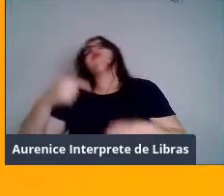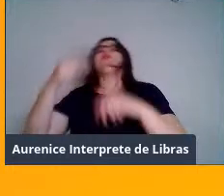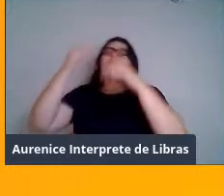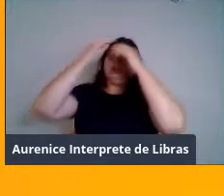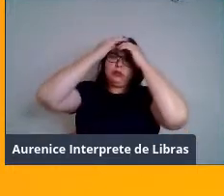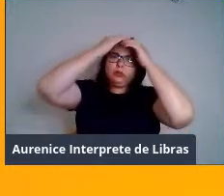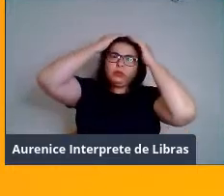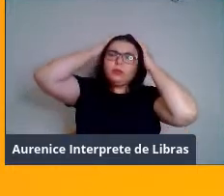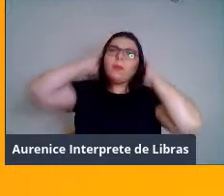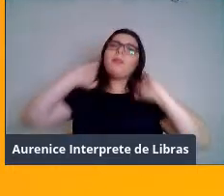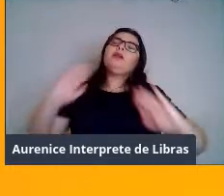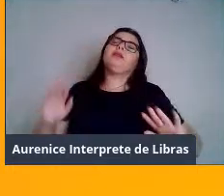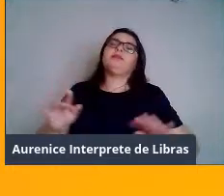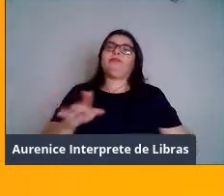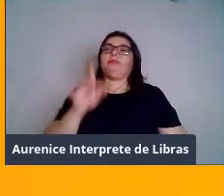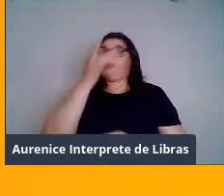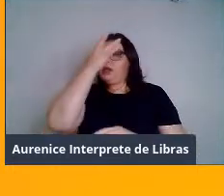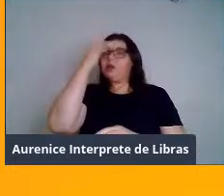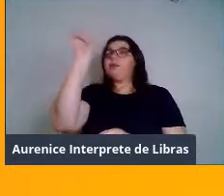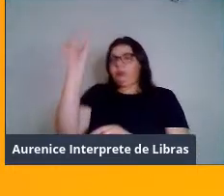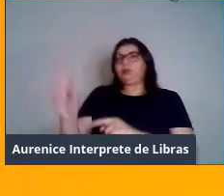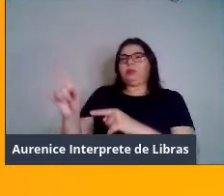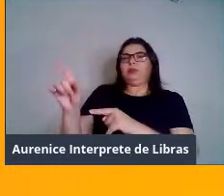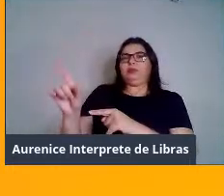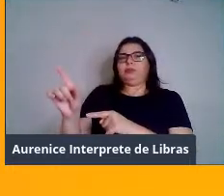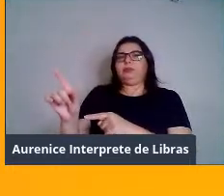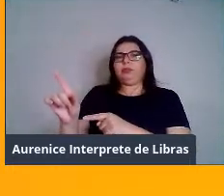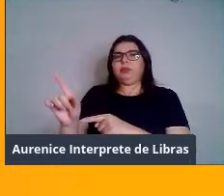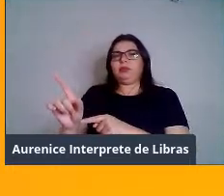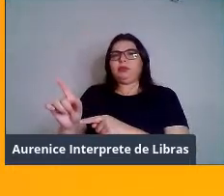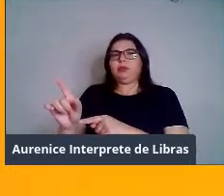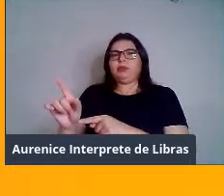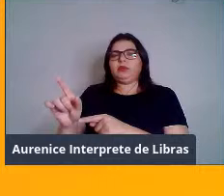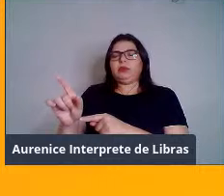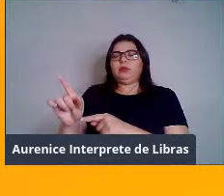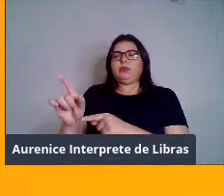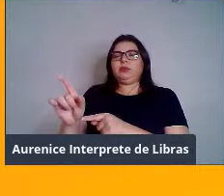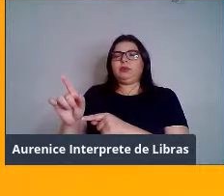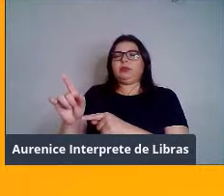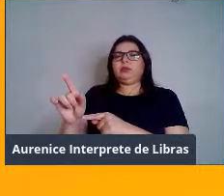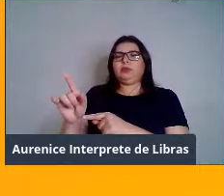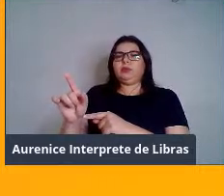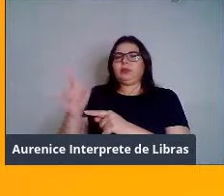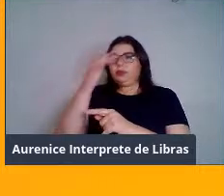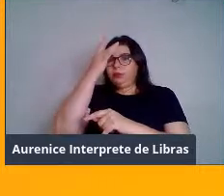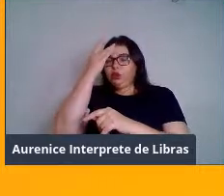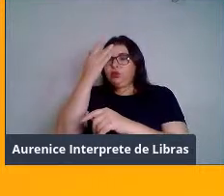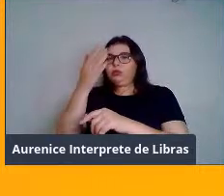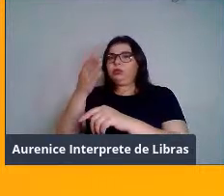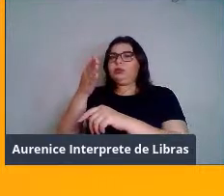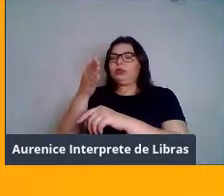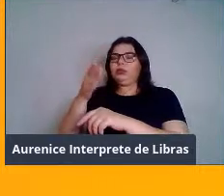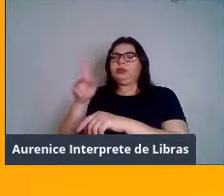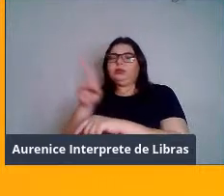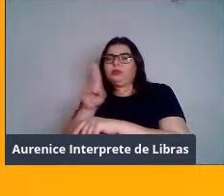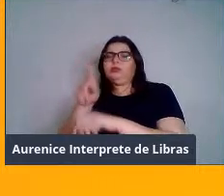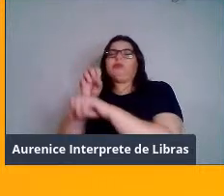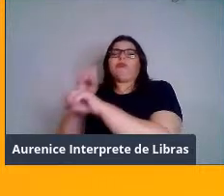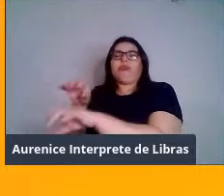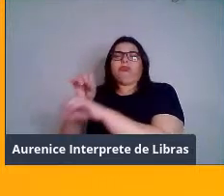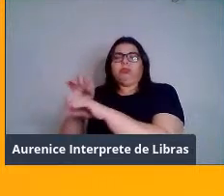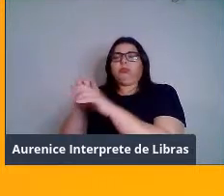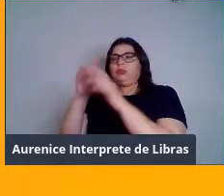que esse cara é que o treinamento é totalmente pensado detalhadamente, certo? Então,